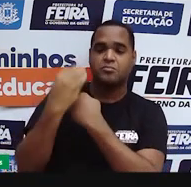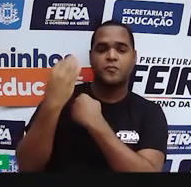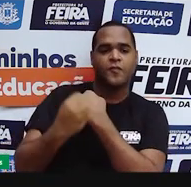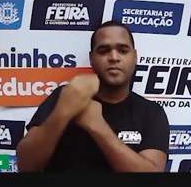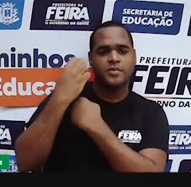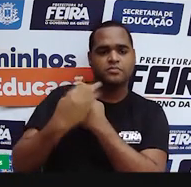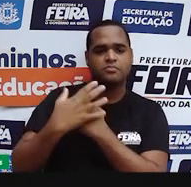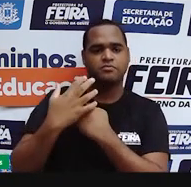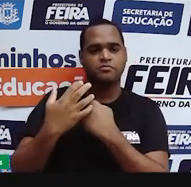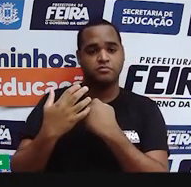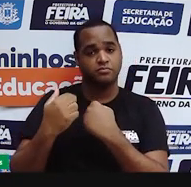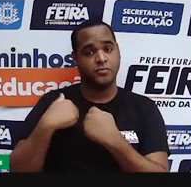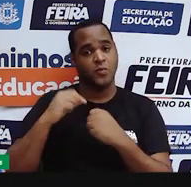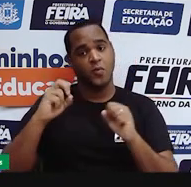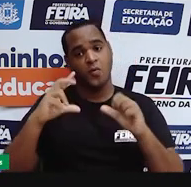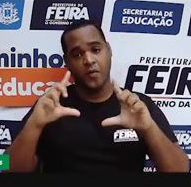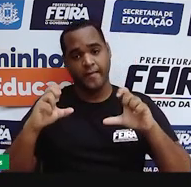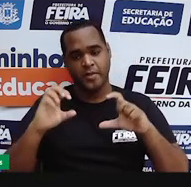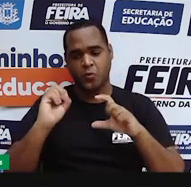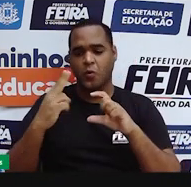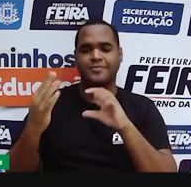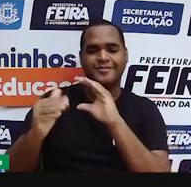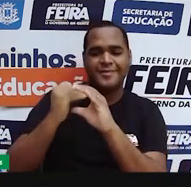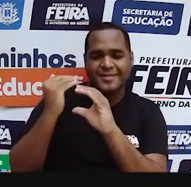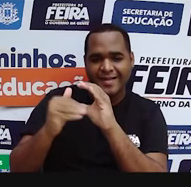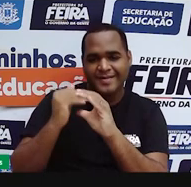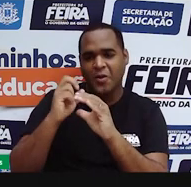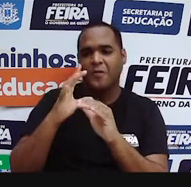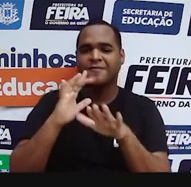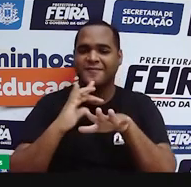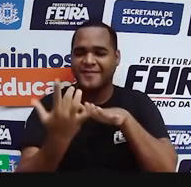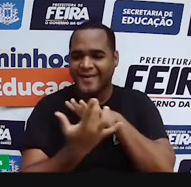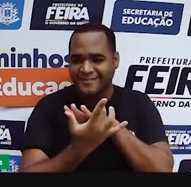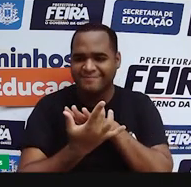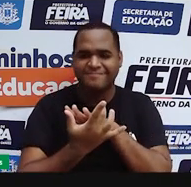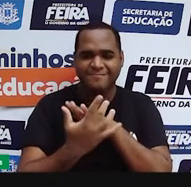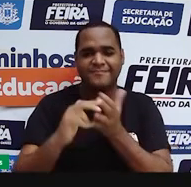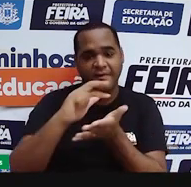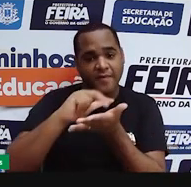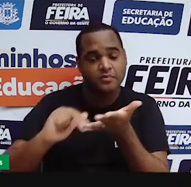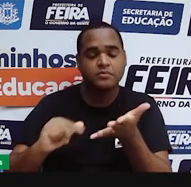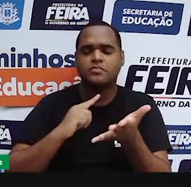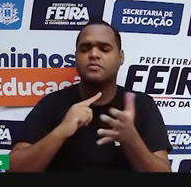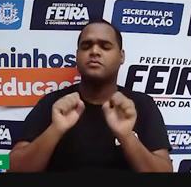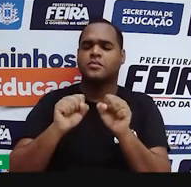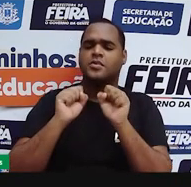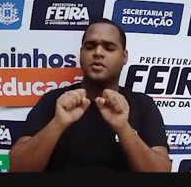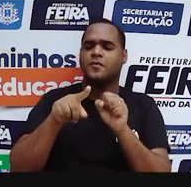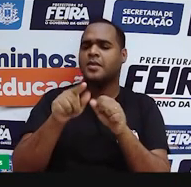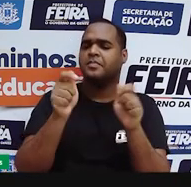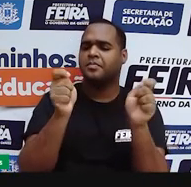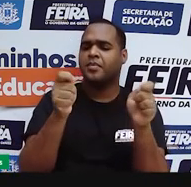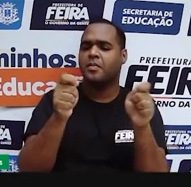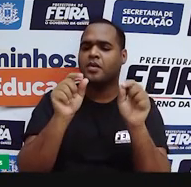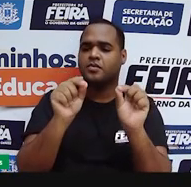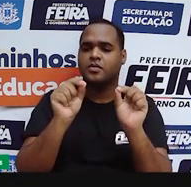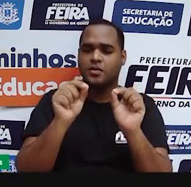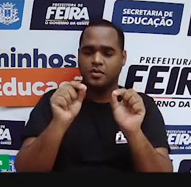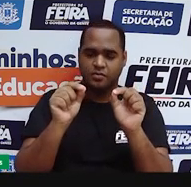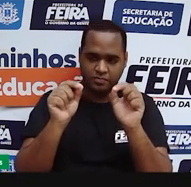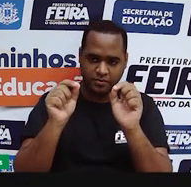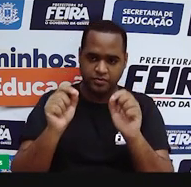imagem, aquela mensagem ali nas suas redes sociais, o é que você pode fazer antes de simplesmente sair